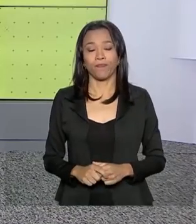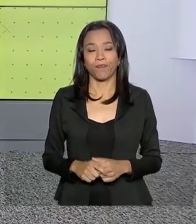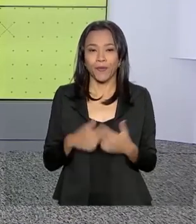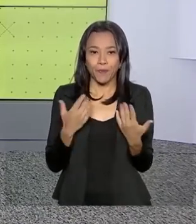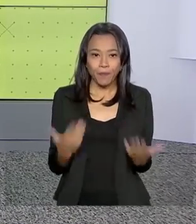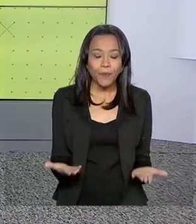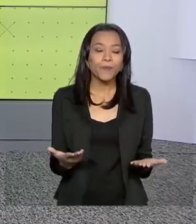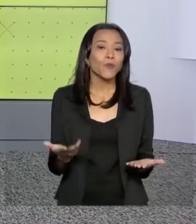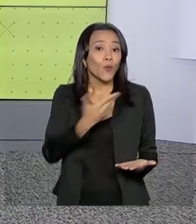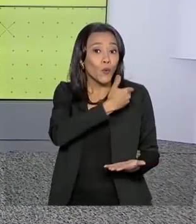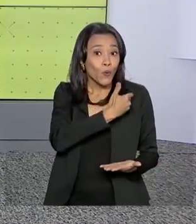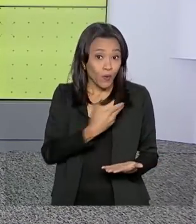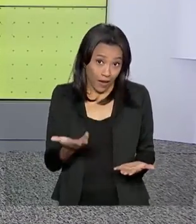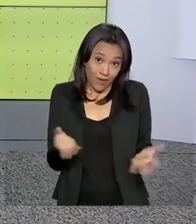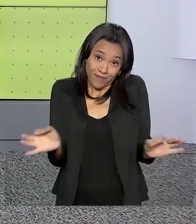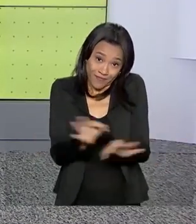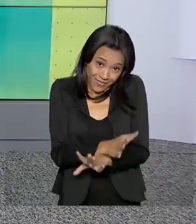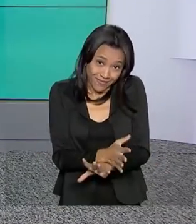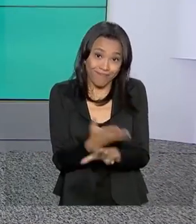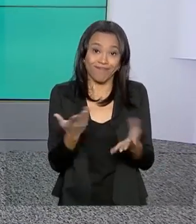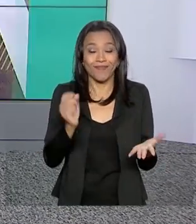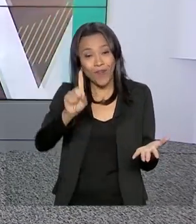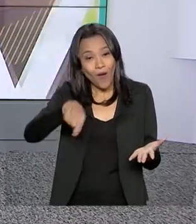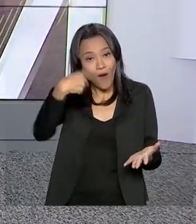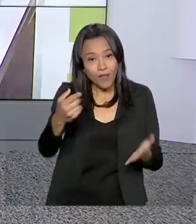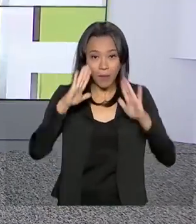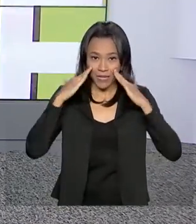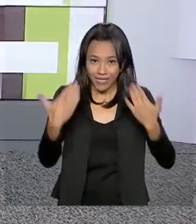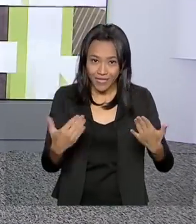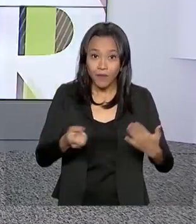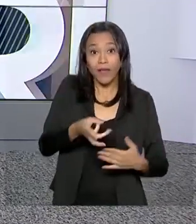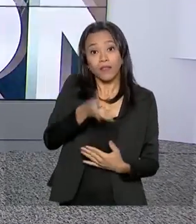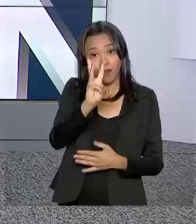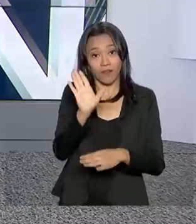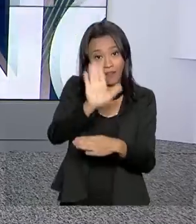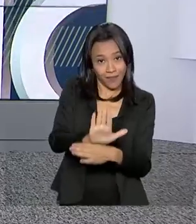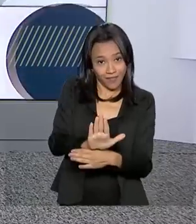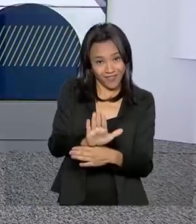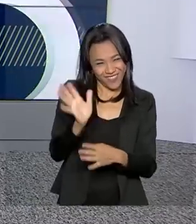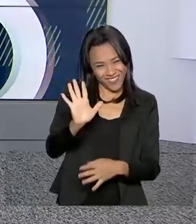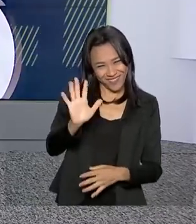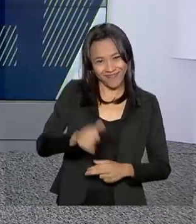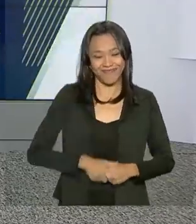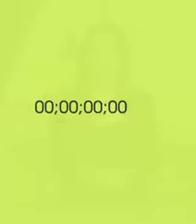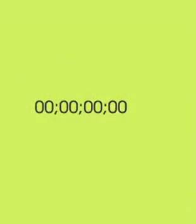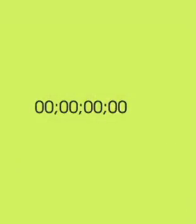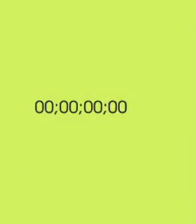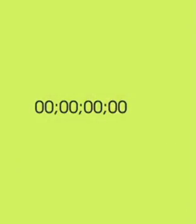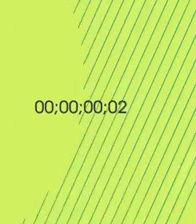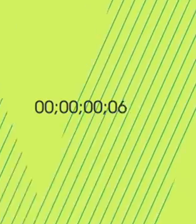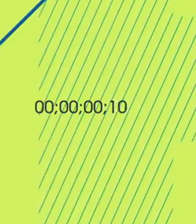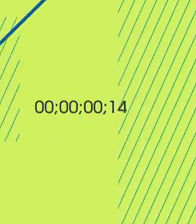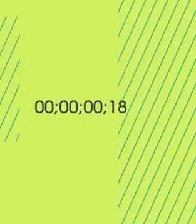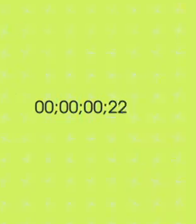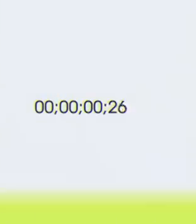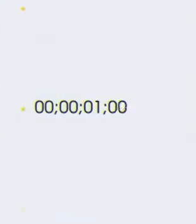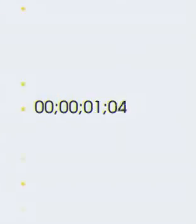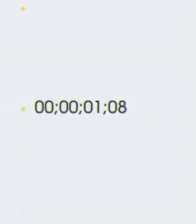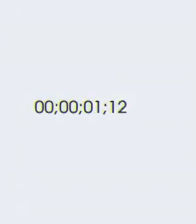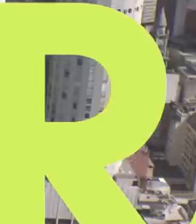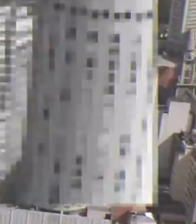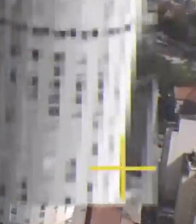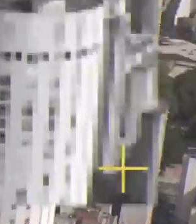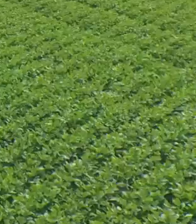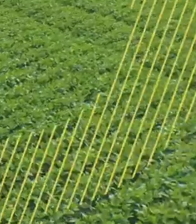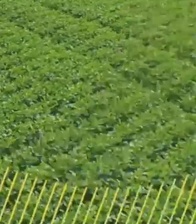Bom, o governo agora termina aqui. nossa próxima edição é às três da tarde. Tchau. Tchau. Tchau.